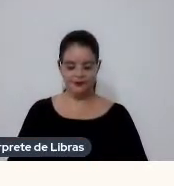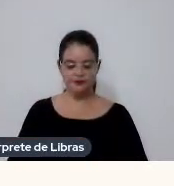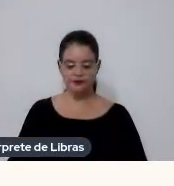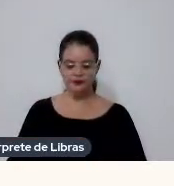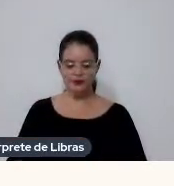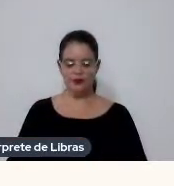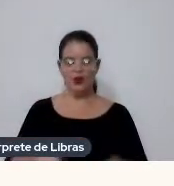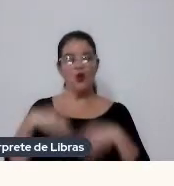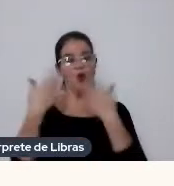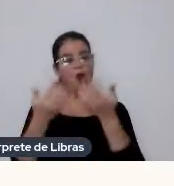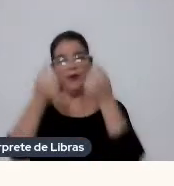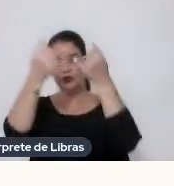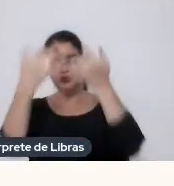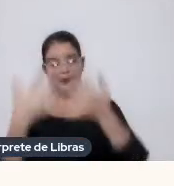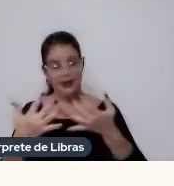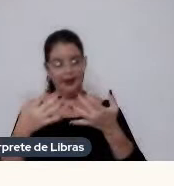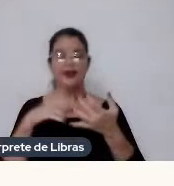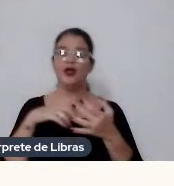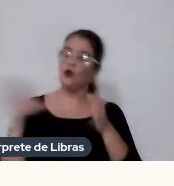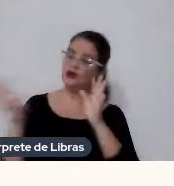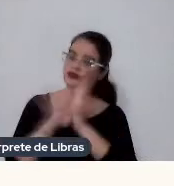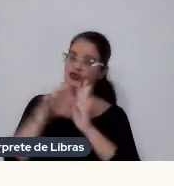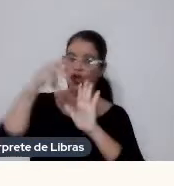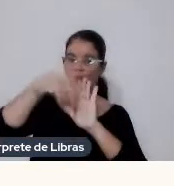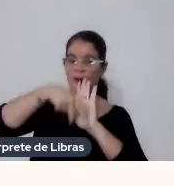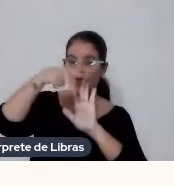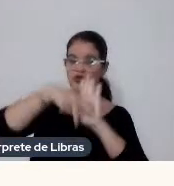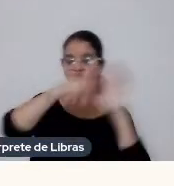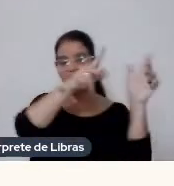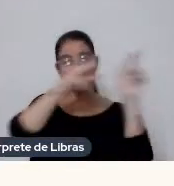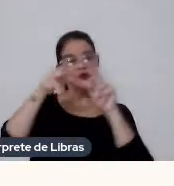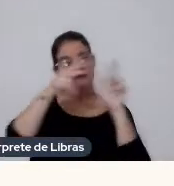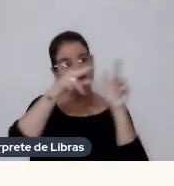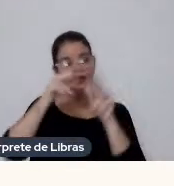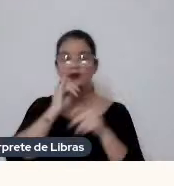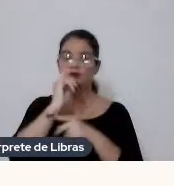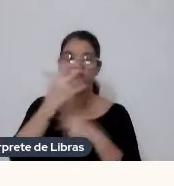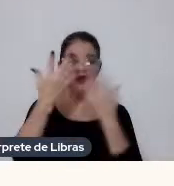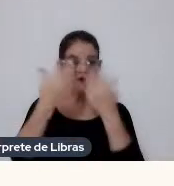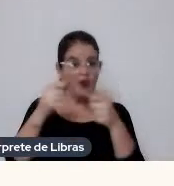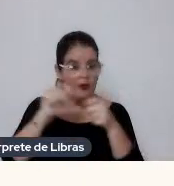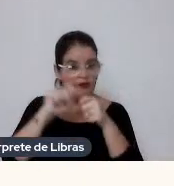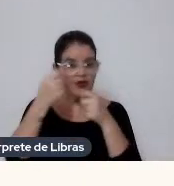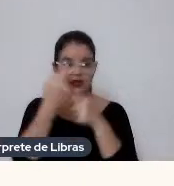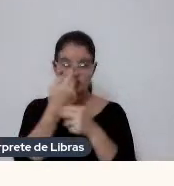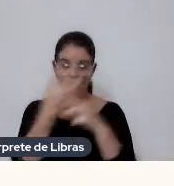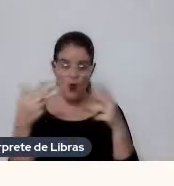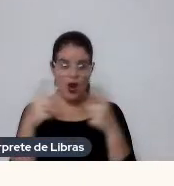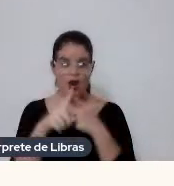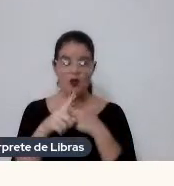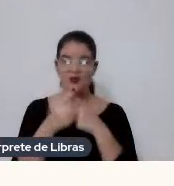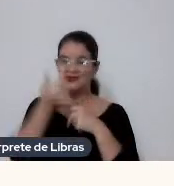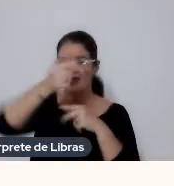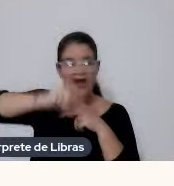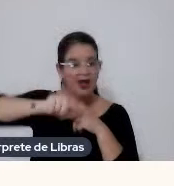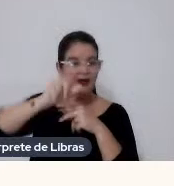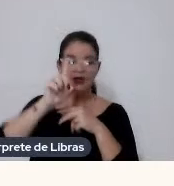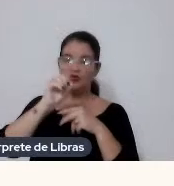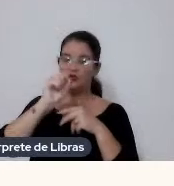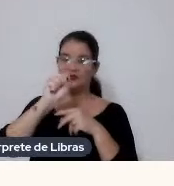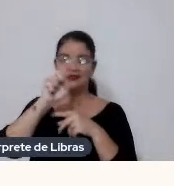Como eu falei Aí quando chegou Nesse projeto de série Eu falei Vamos fazer uma coisa Mas não é um repeteco Doce e